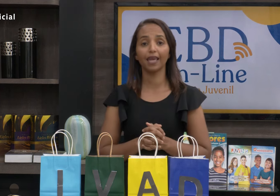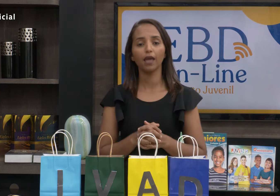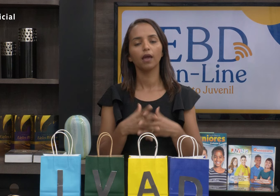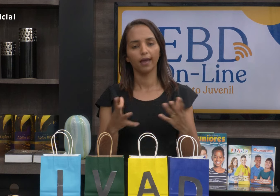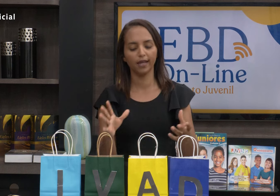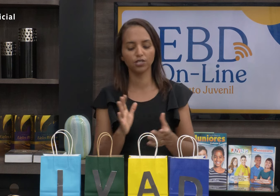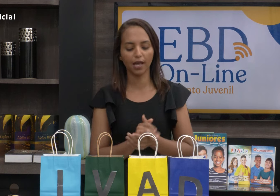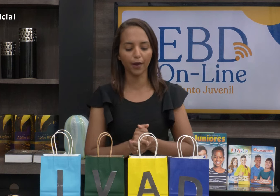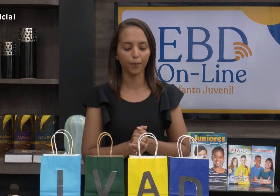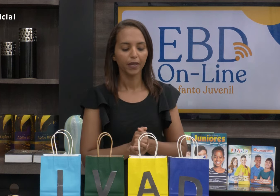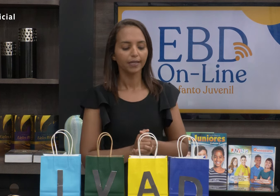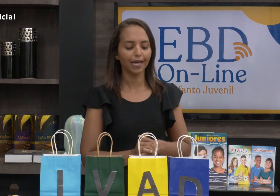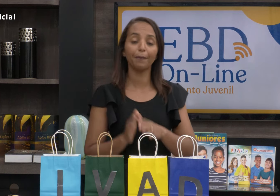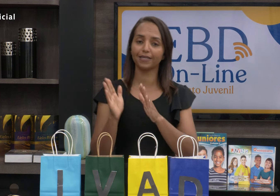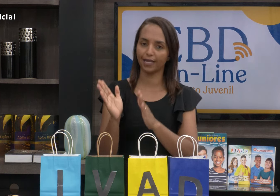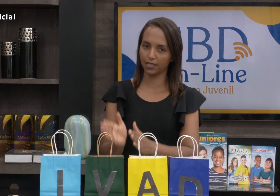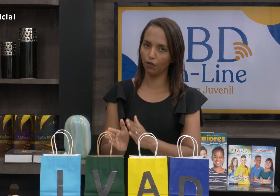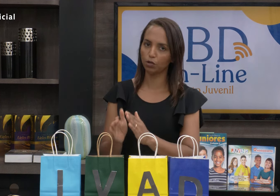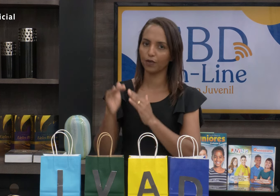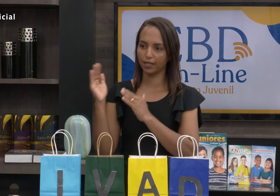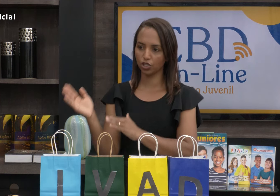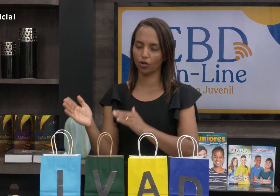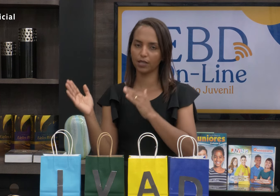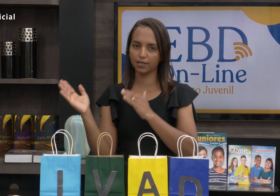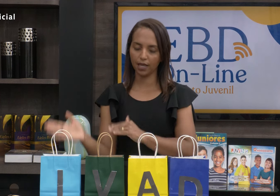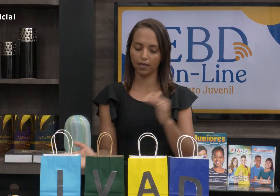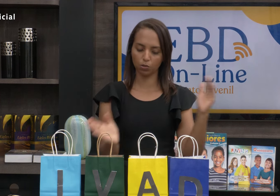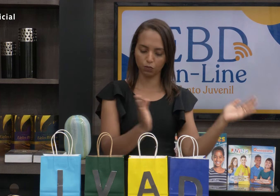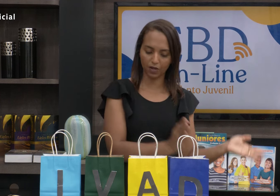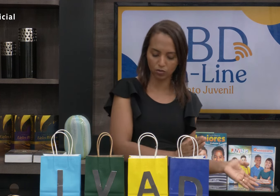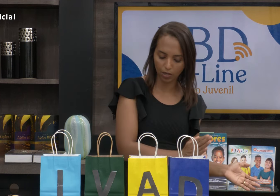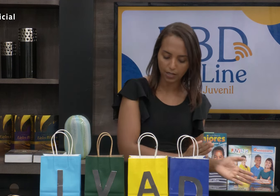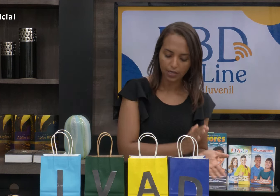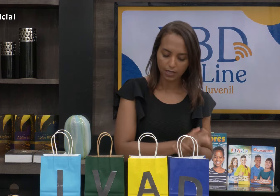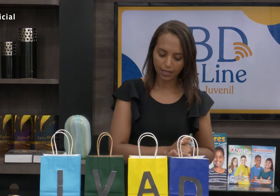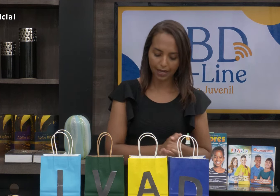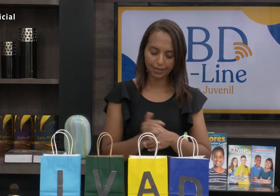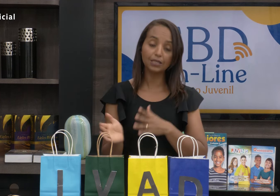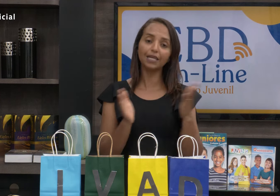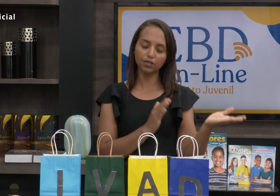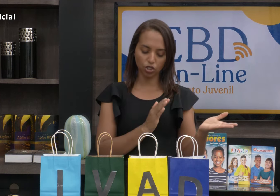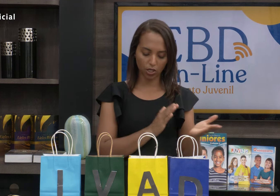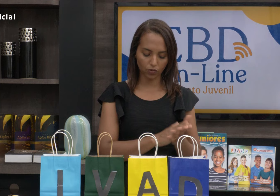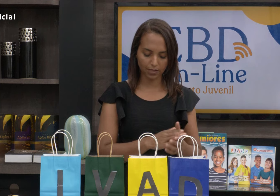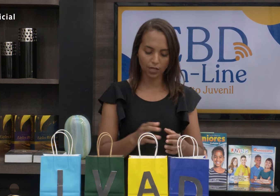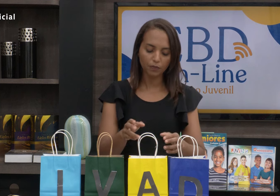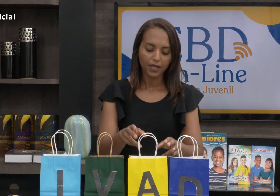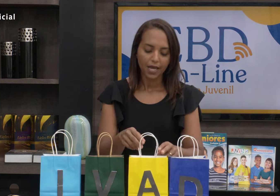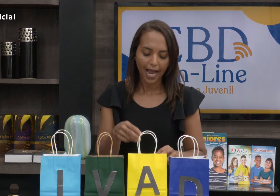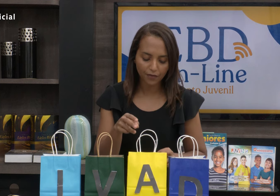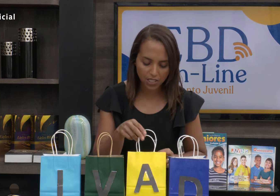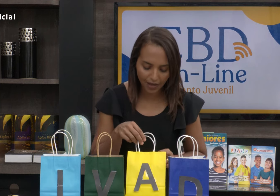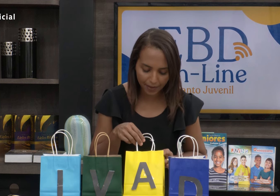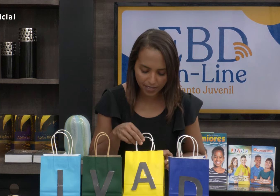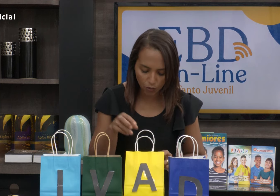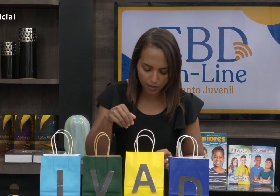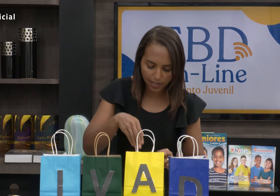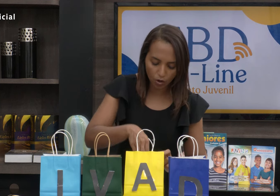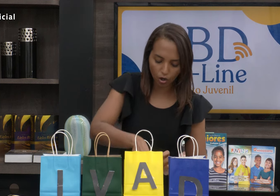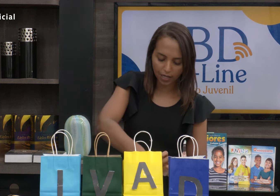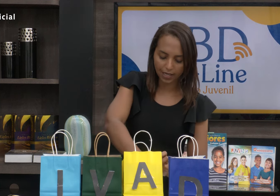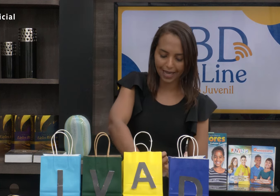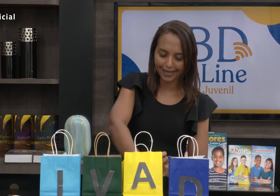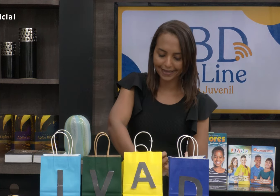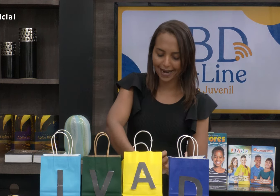para ser que rei de Israel, tá? Mas ainda não vamos falar da história dele ser rei, estamos falando de antes disso, tá certo? Aí você vai abrir a